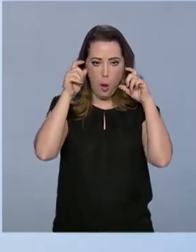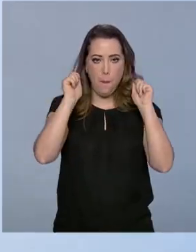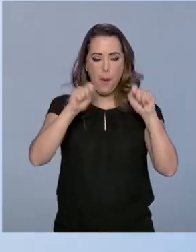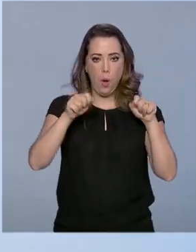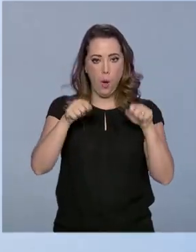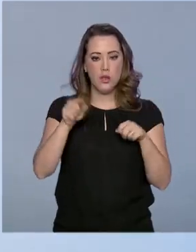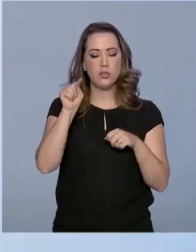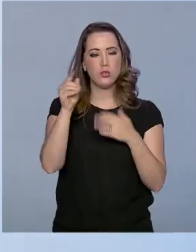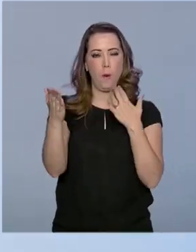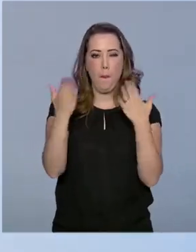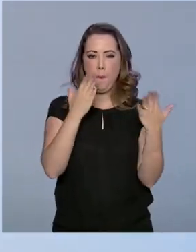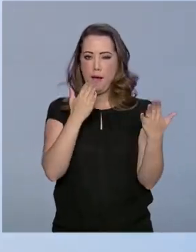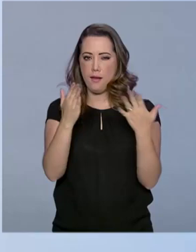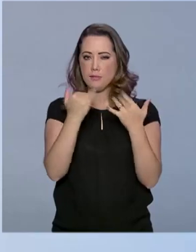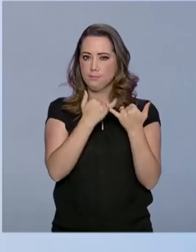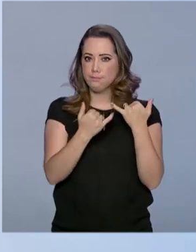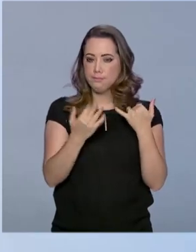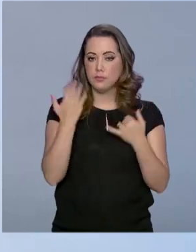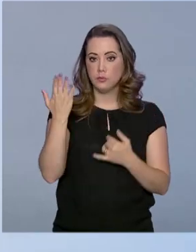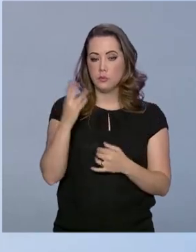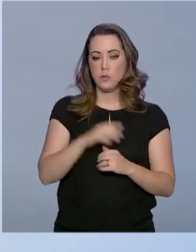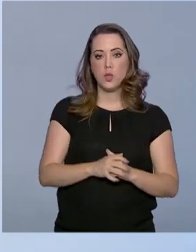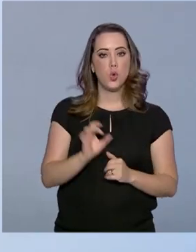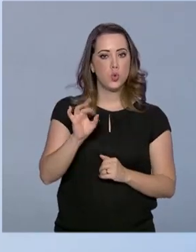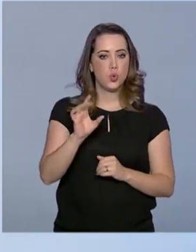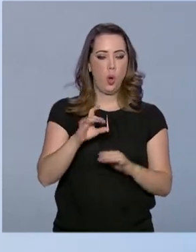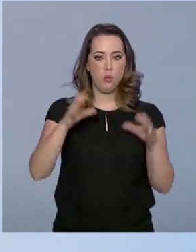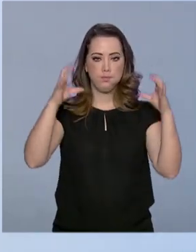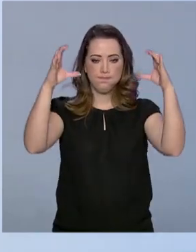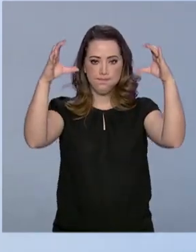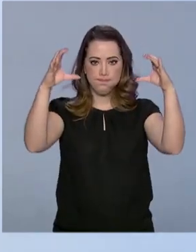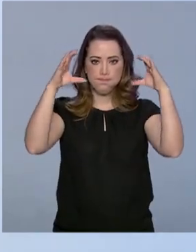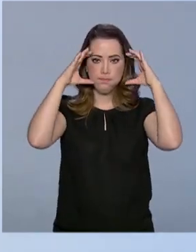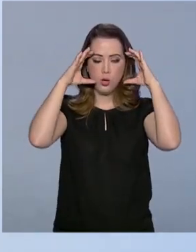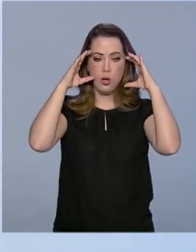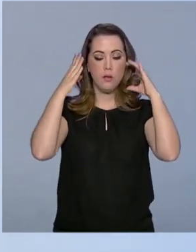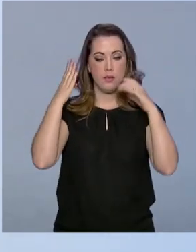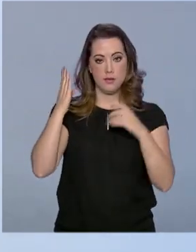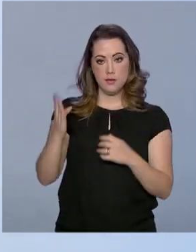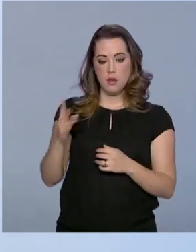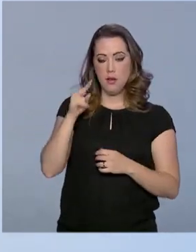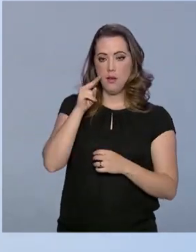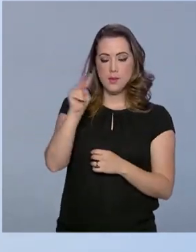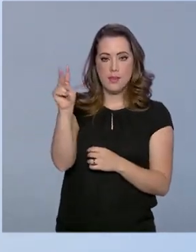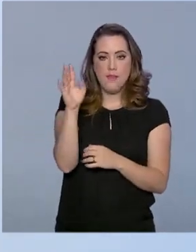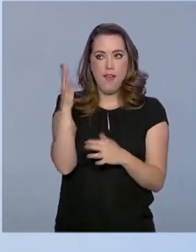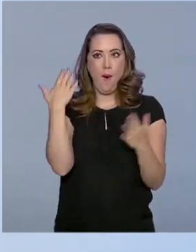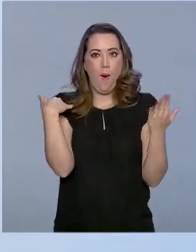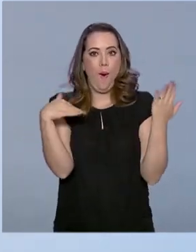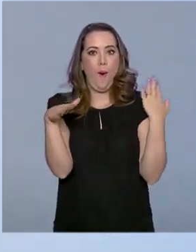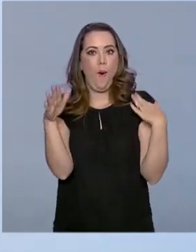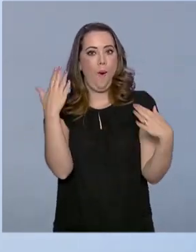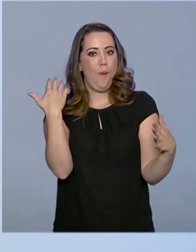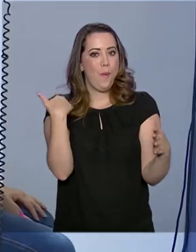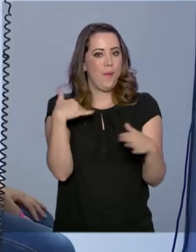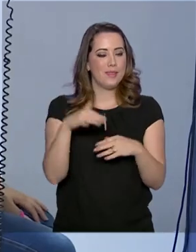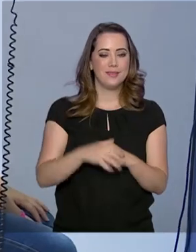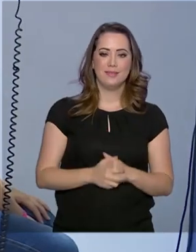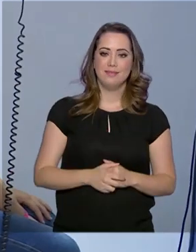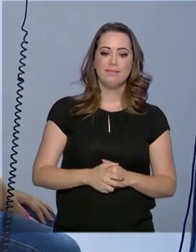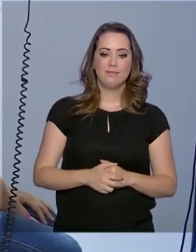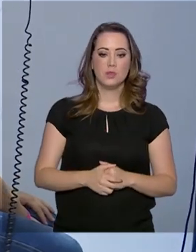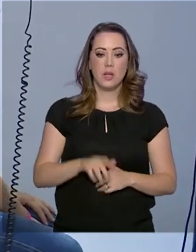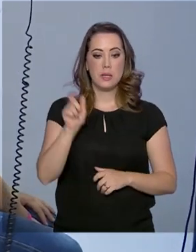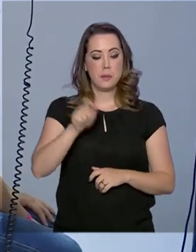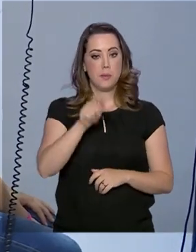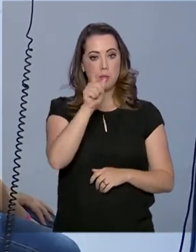um simulador virtual. Basta colocar esses óculos aí para fazer um passeio pela hidrelétrica. Os